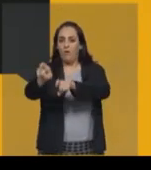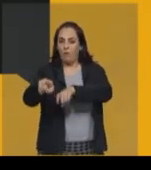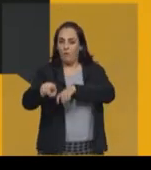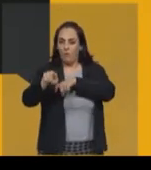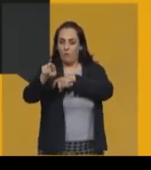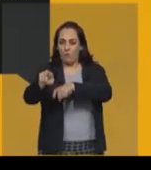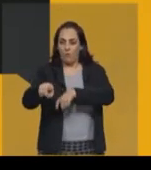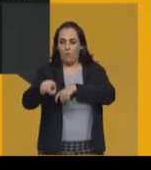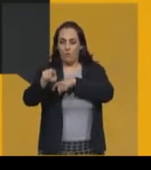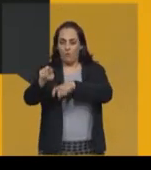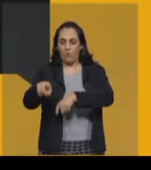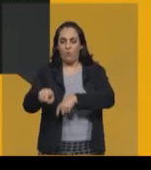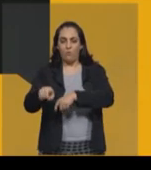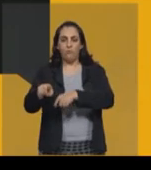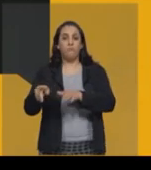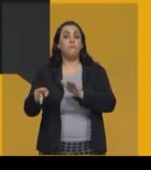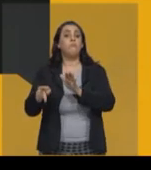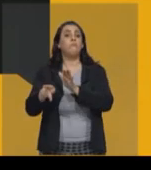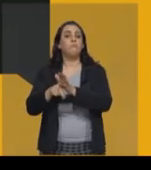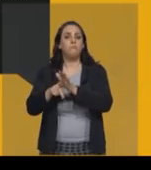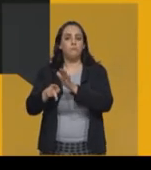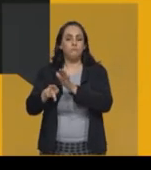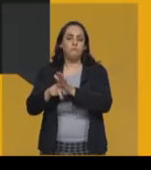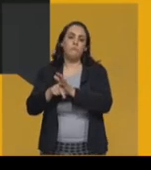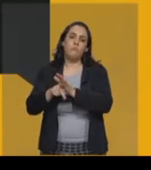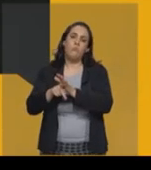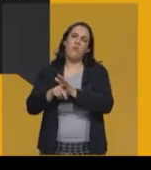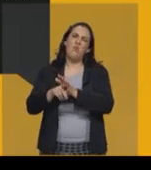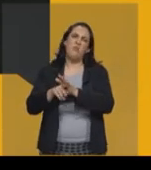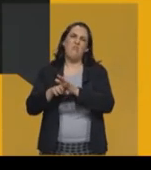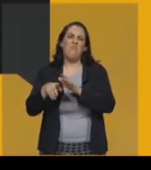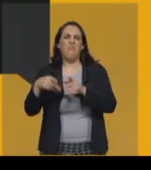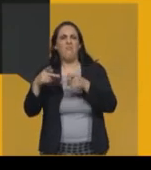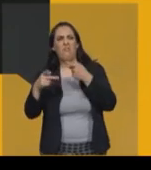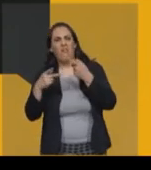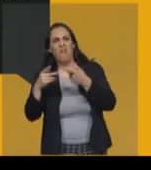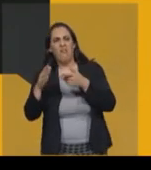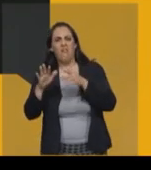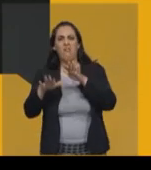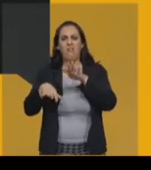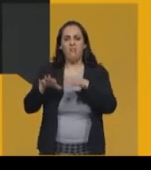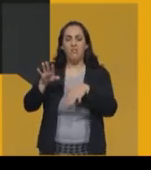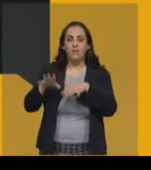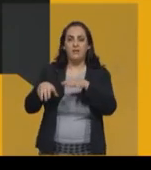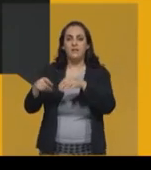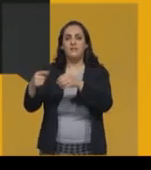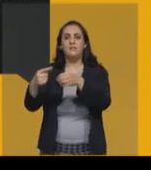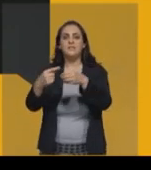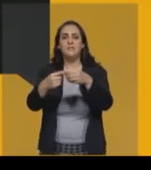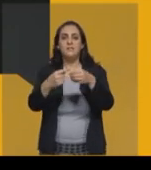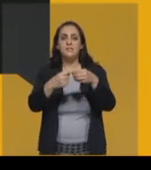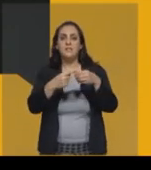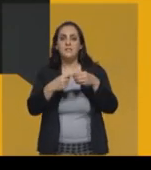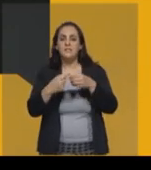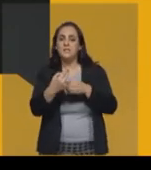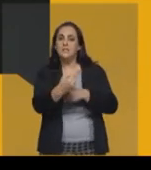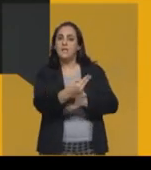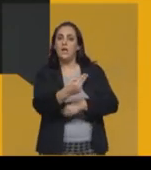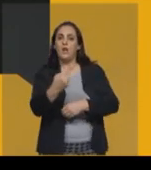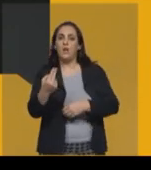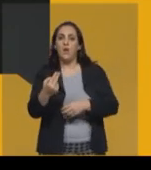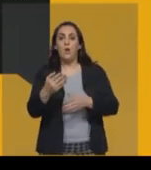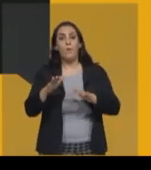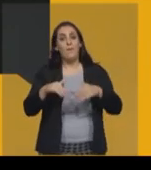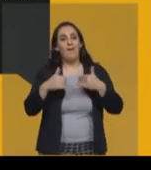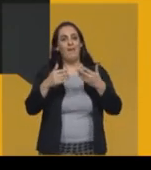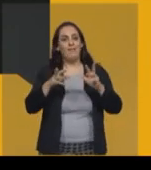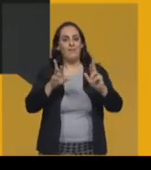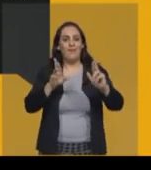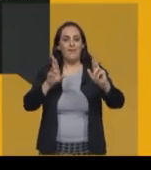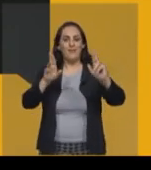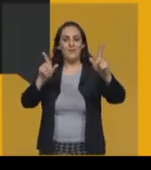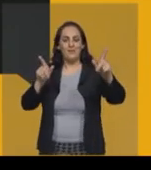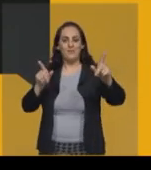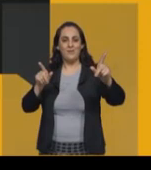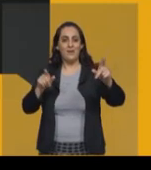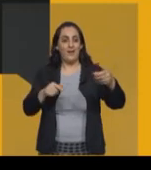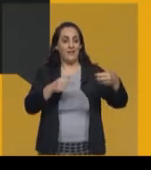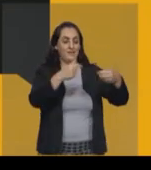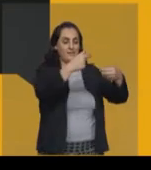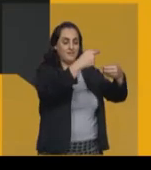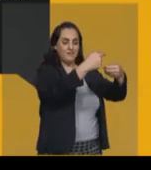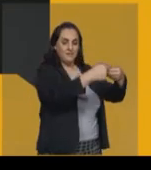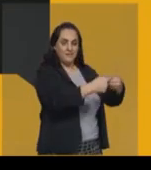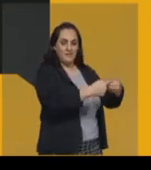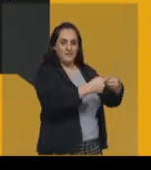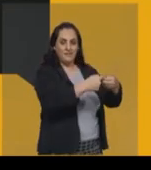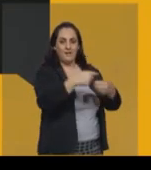algumas áreas urbanizadas que chamamos de cidades. E aqui, então, a gente vê a diferença entre cidade